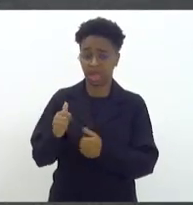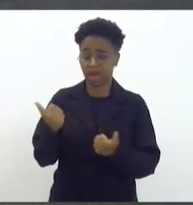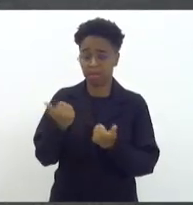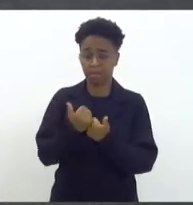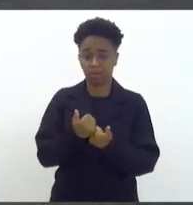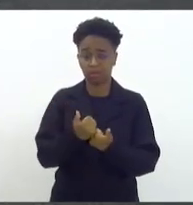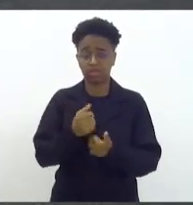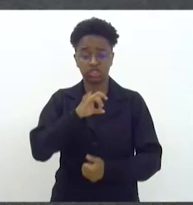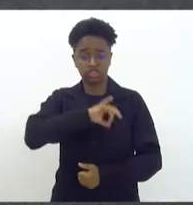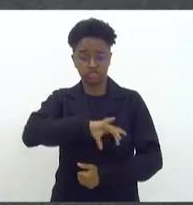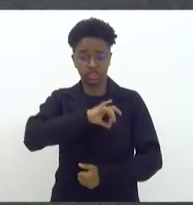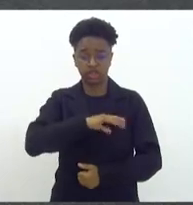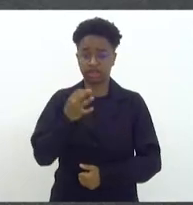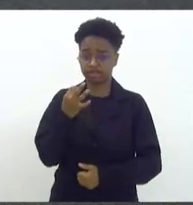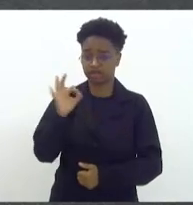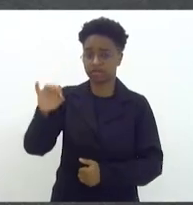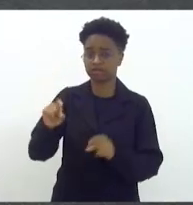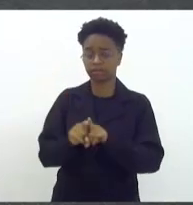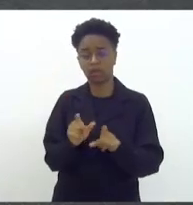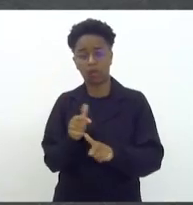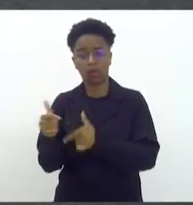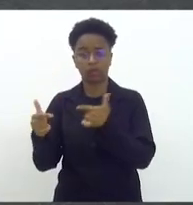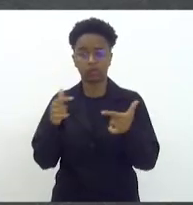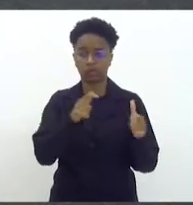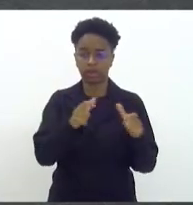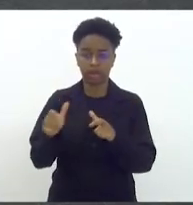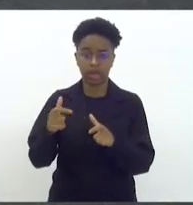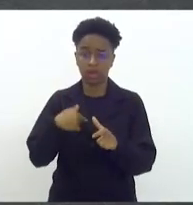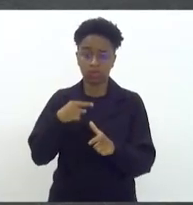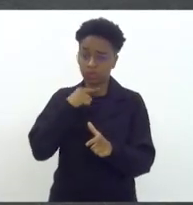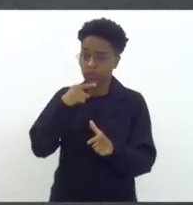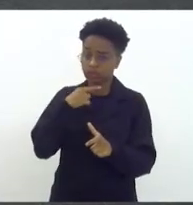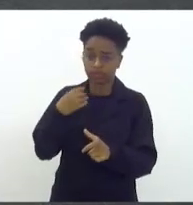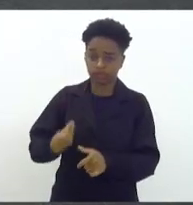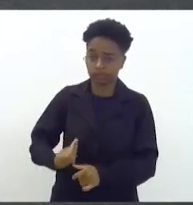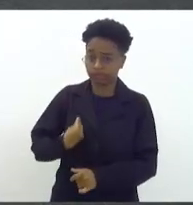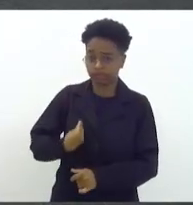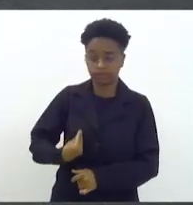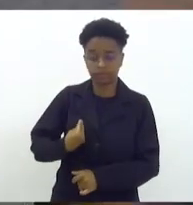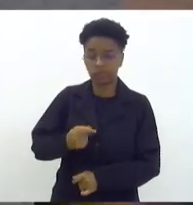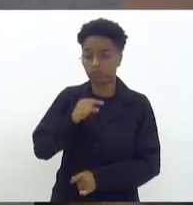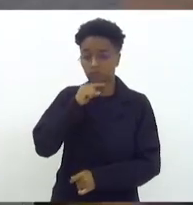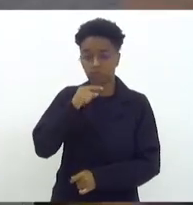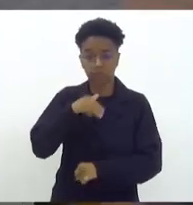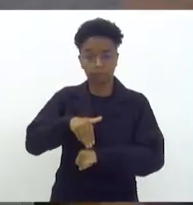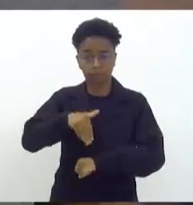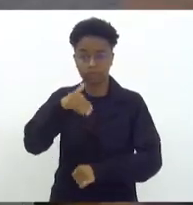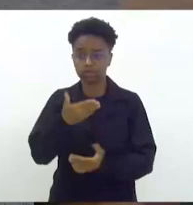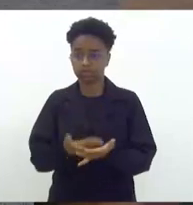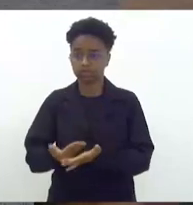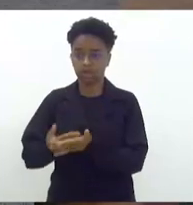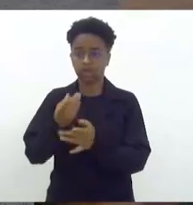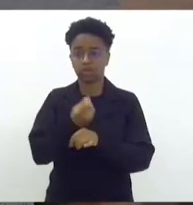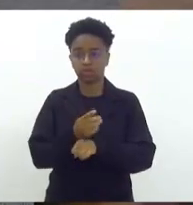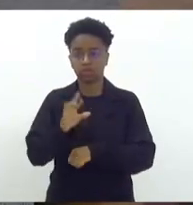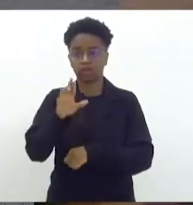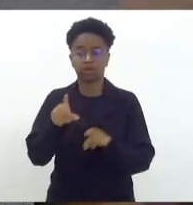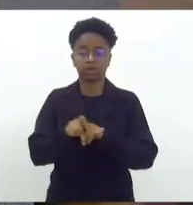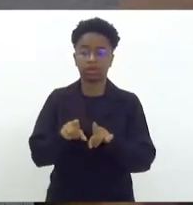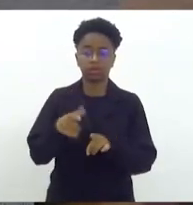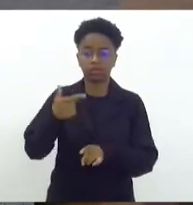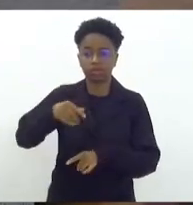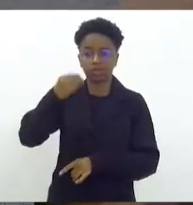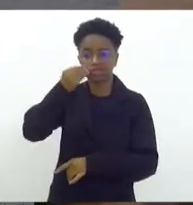na França, em outros lugares, eu não teria sobrevivido, não teria feito mestrado, doutorado e conhecido tantas